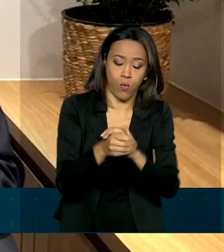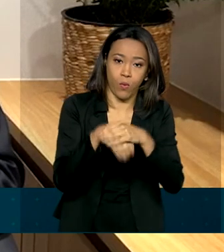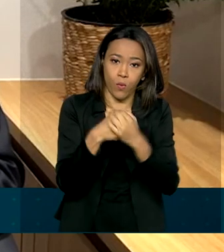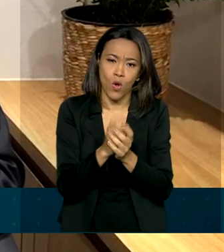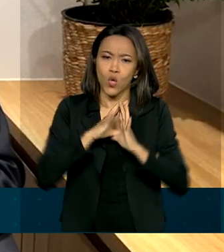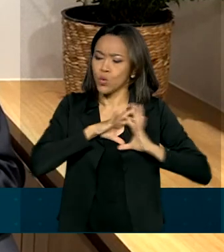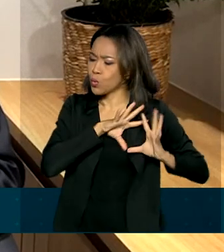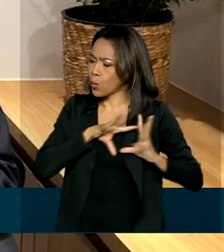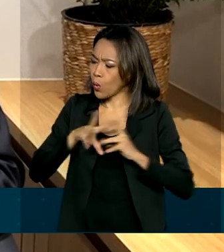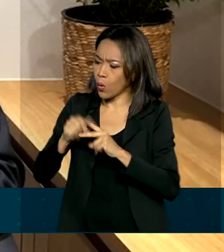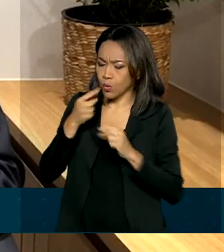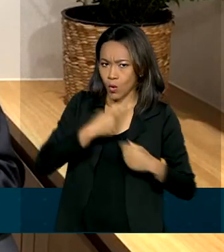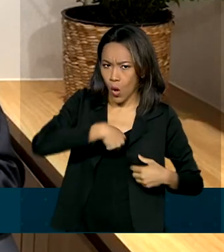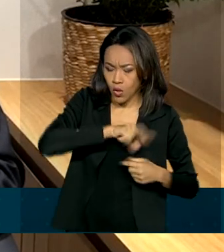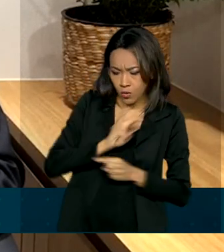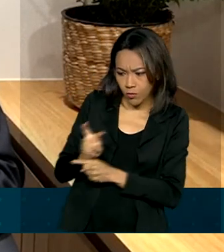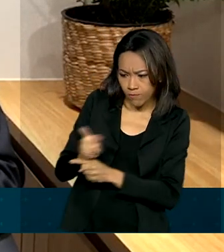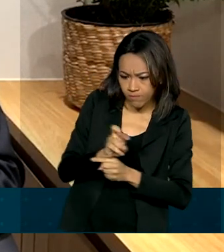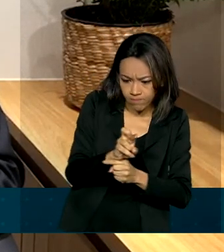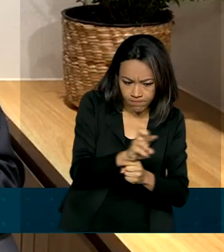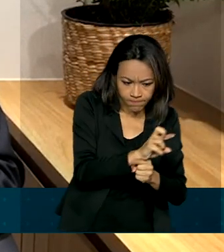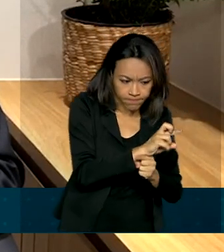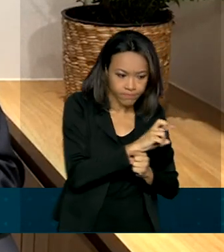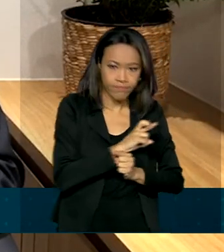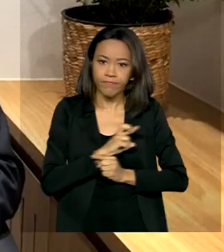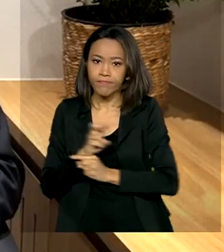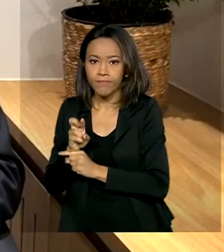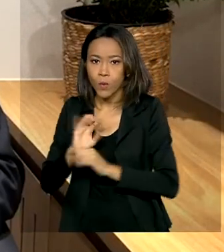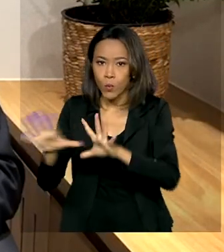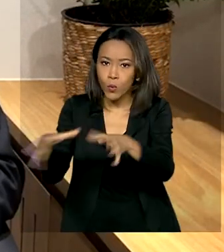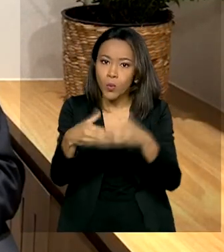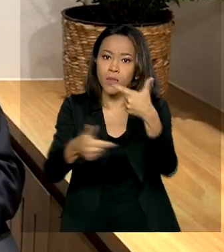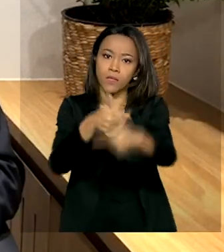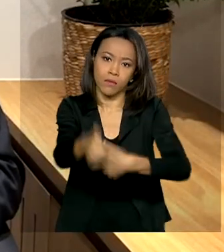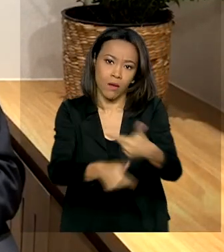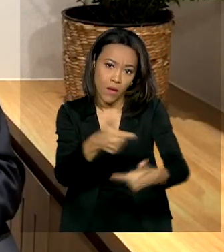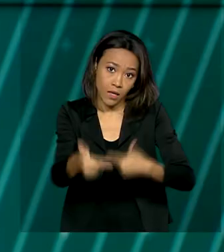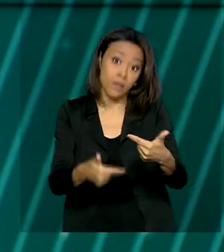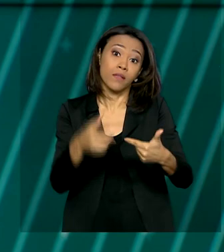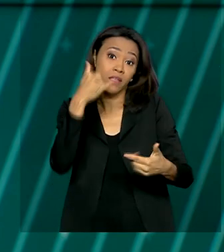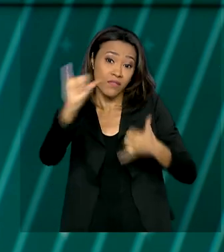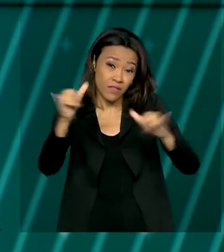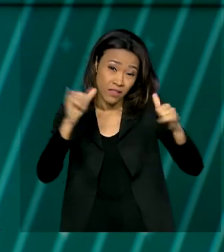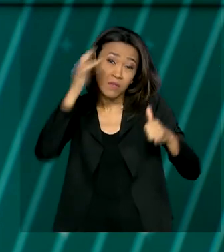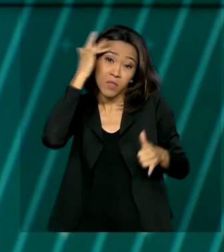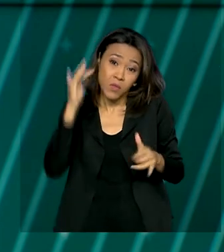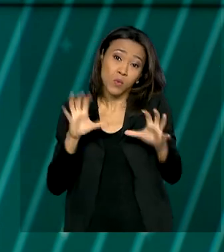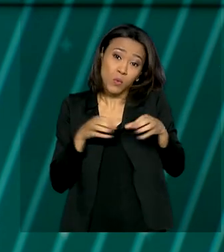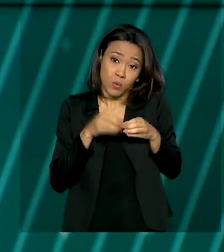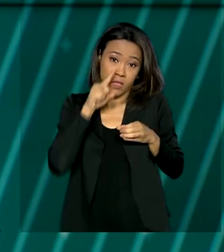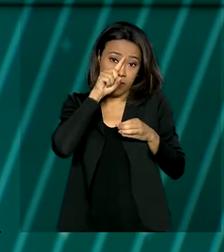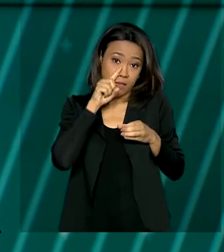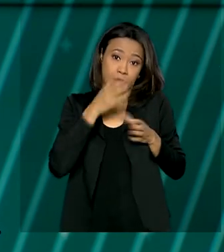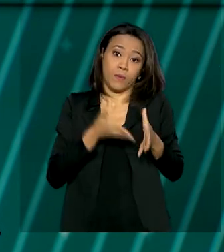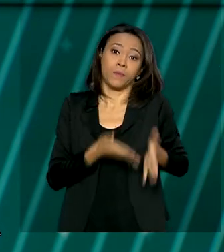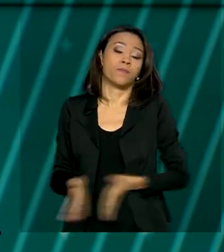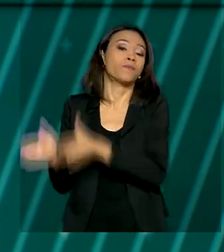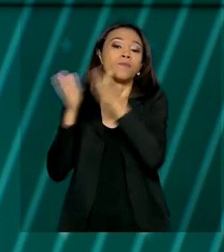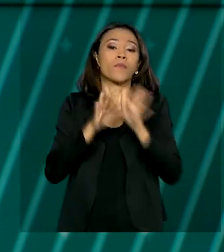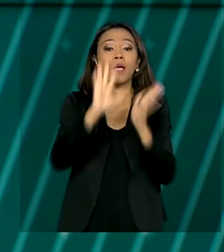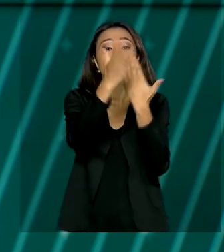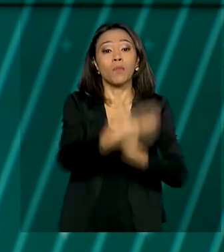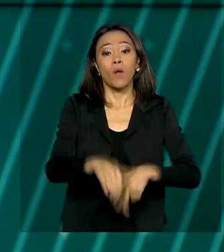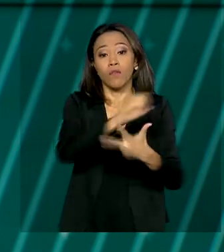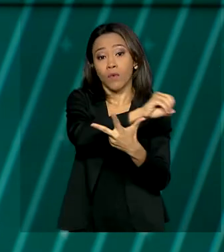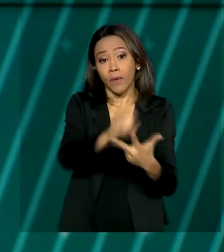toda a equipe envolvida e substituímos dessas atividades as pessoas do grupo de risco. As provas do Enem estão marcadas